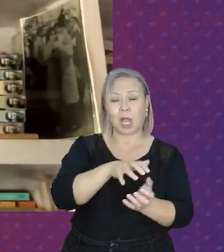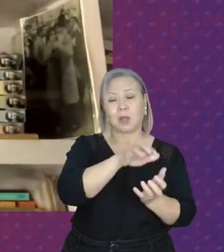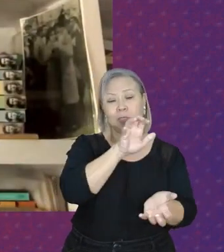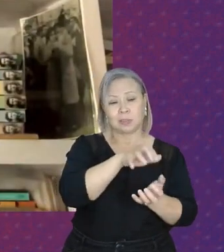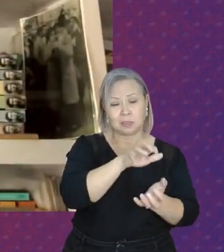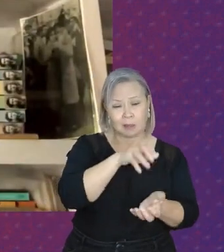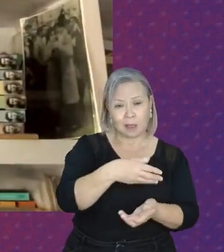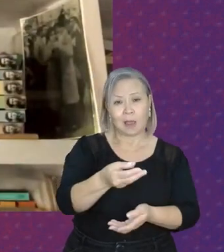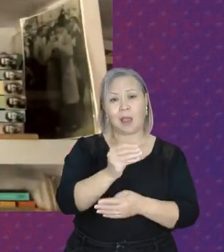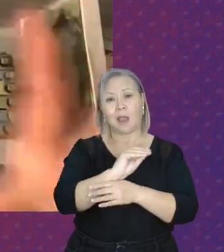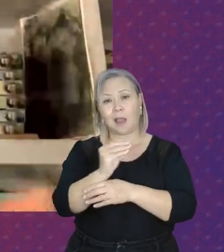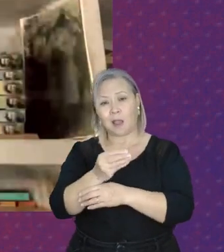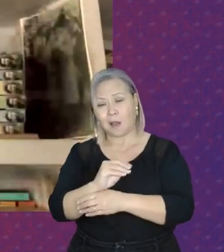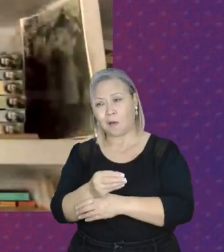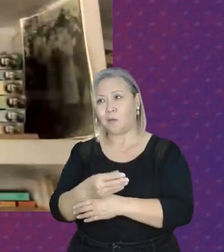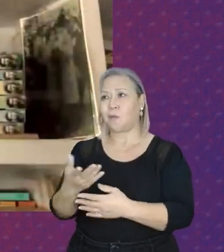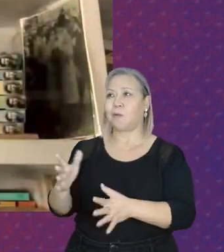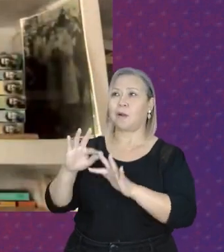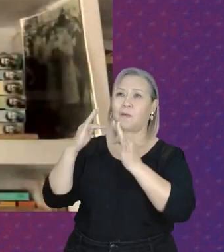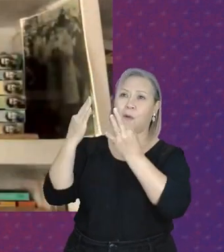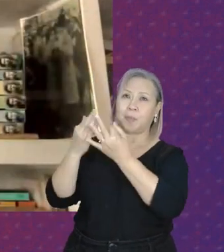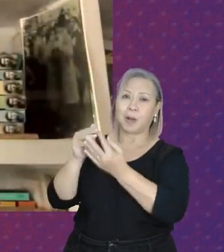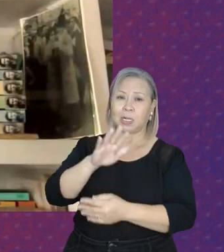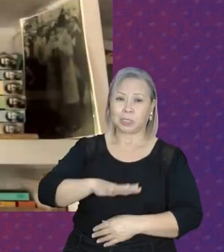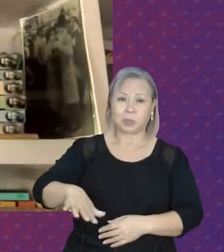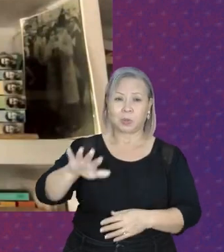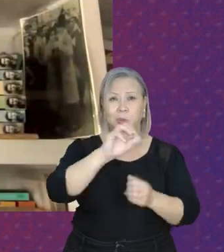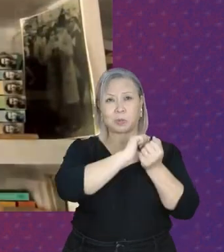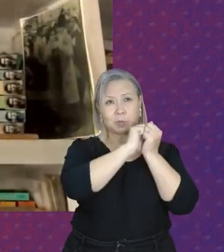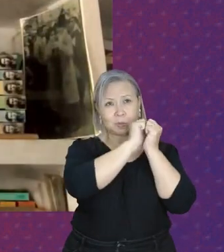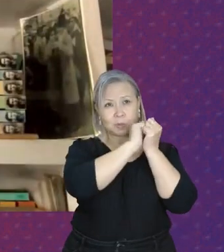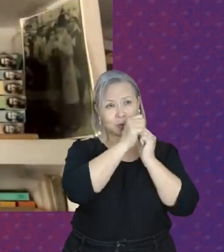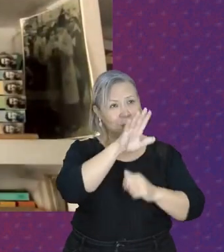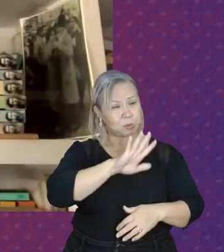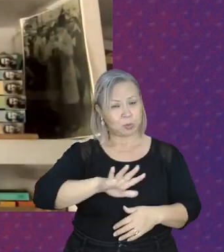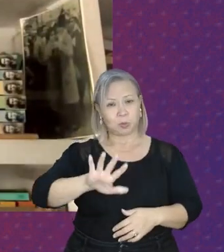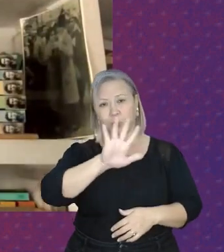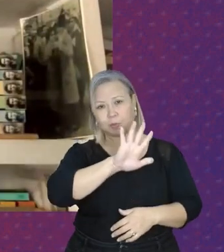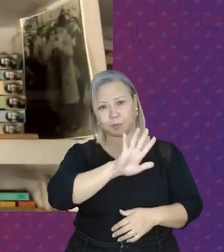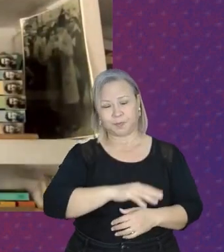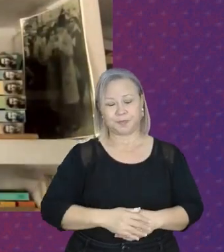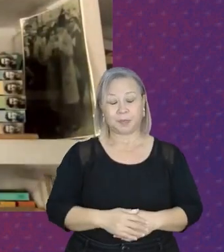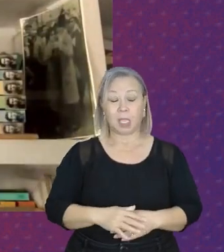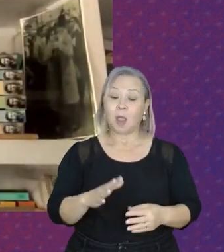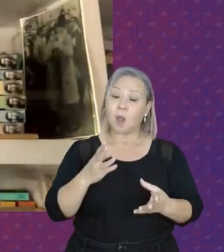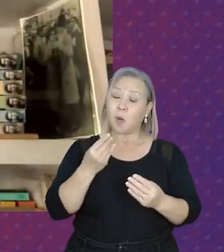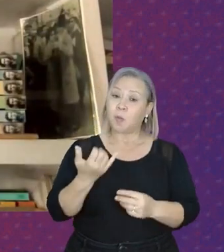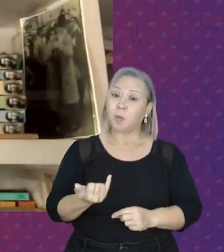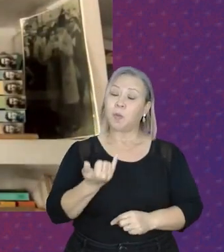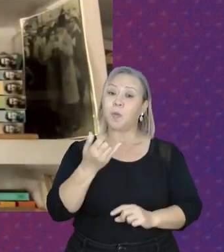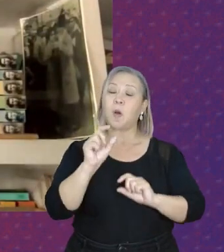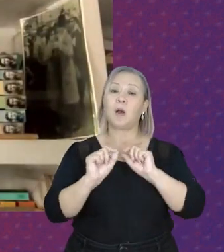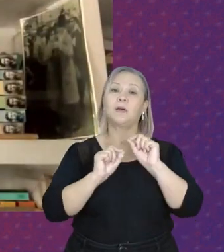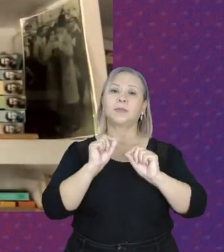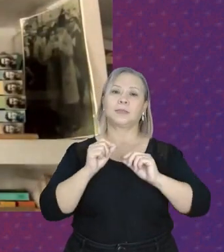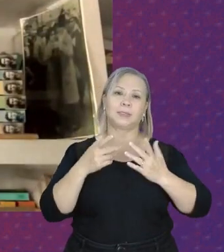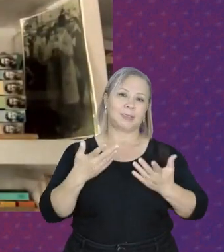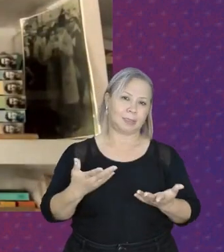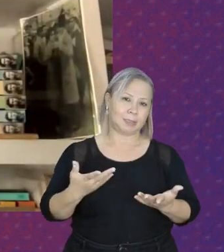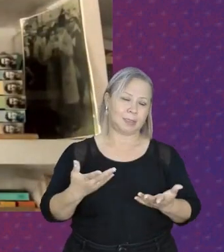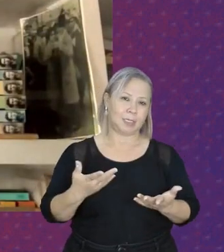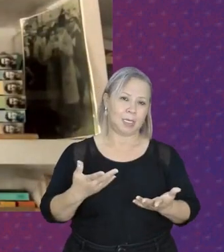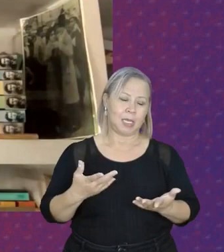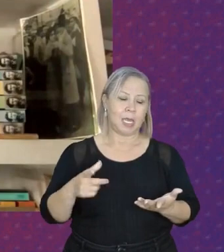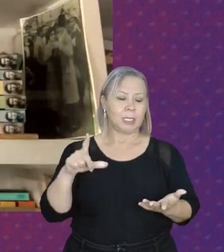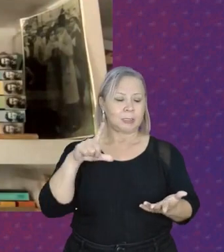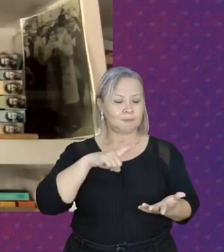cuidados domésticos todos. Então, é muito importante que nós